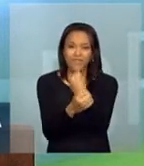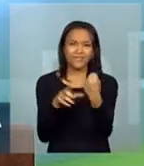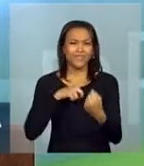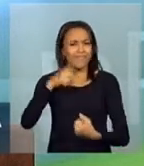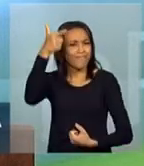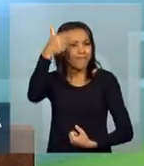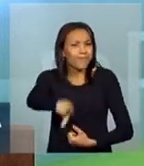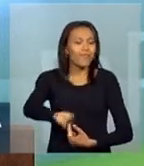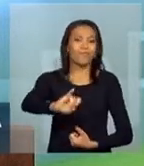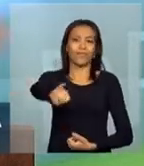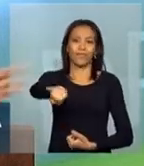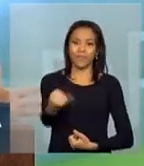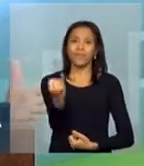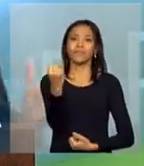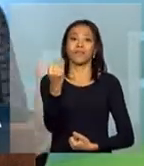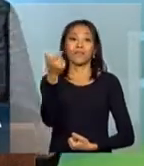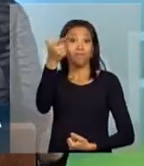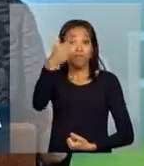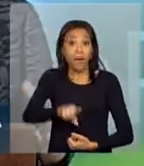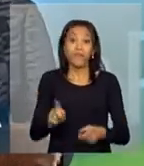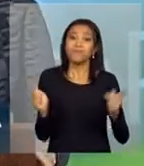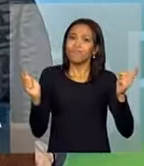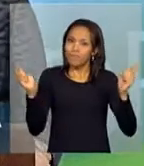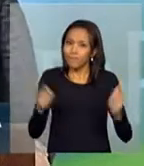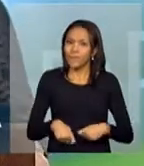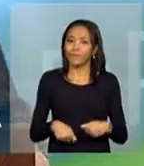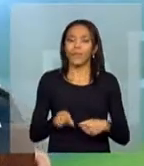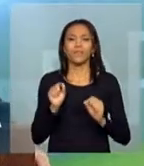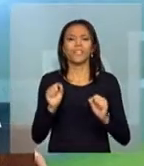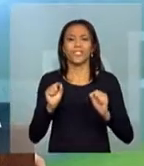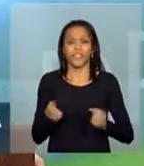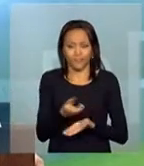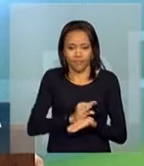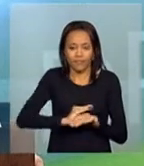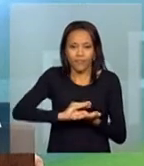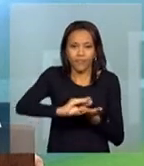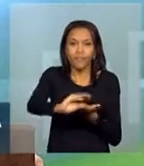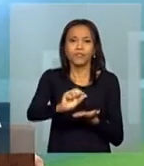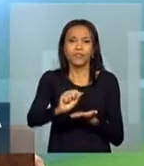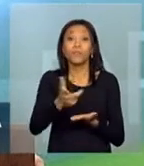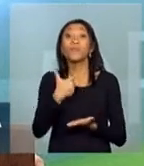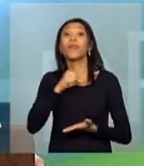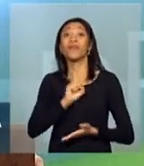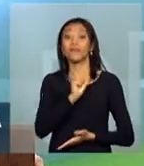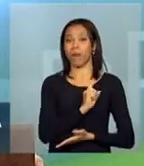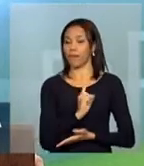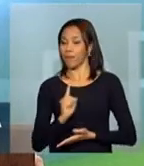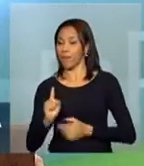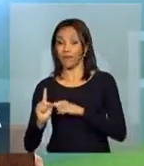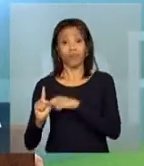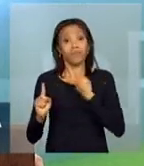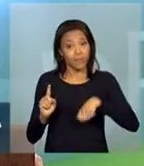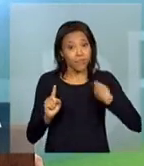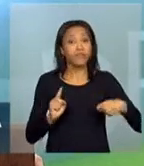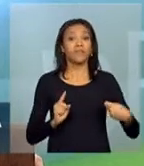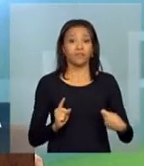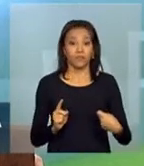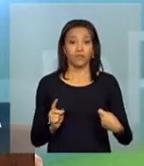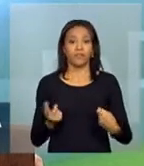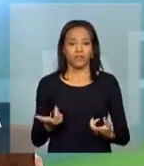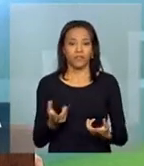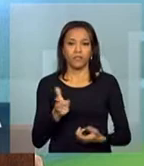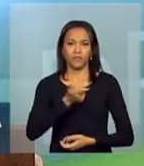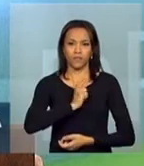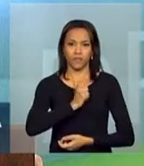oportunidades, mais possibilidades de investimento por aqueles que têm necessidade de